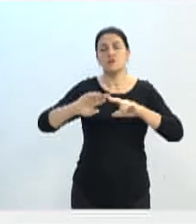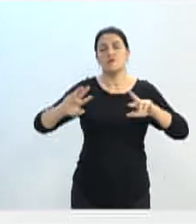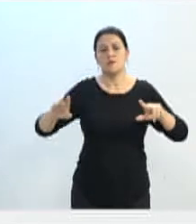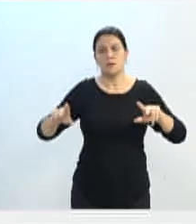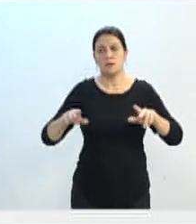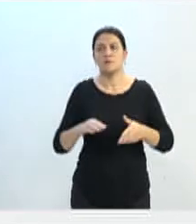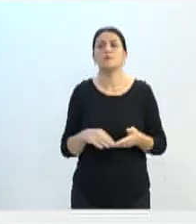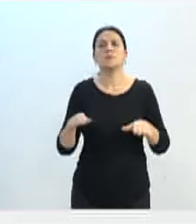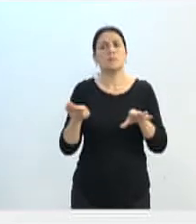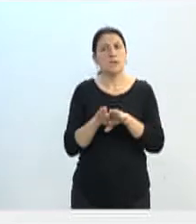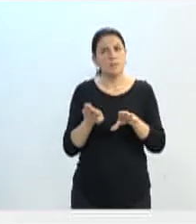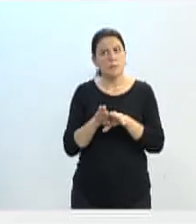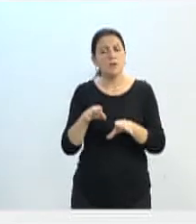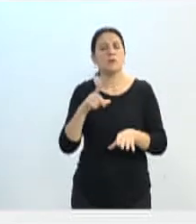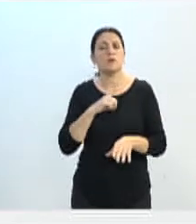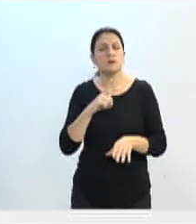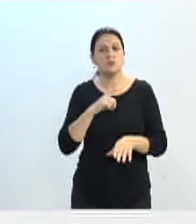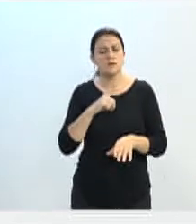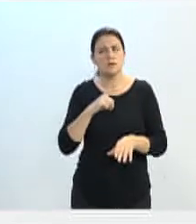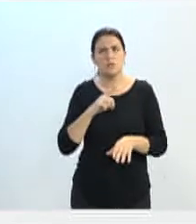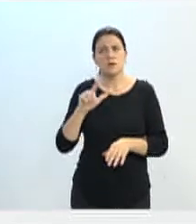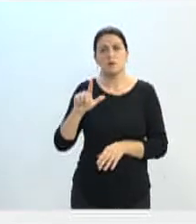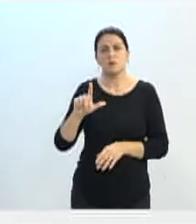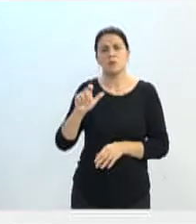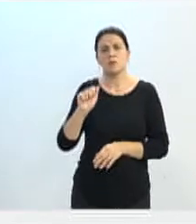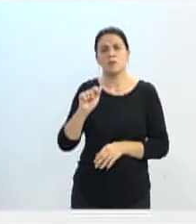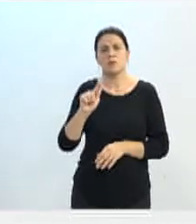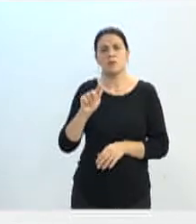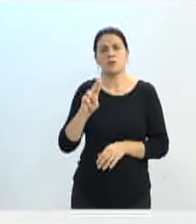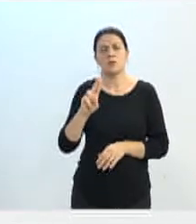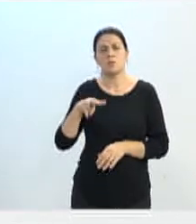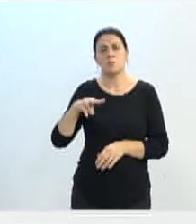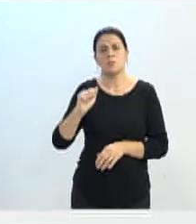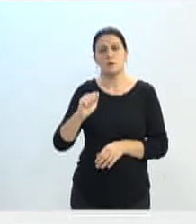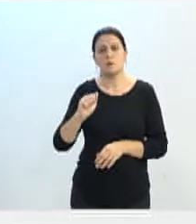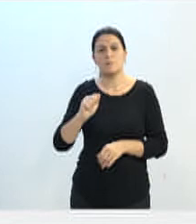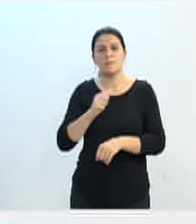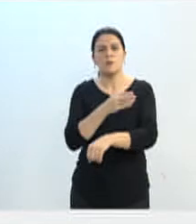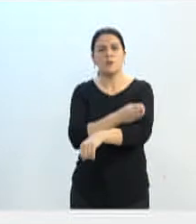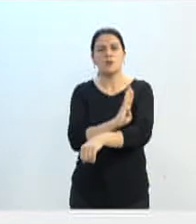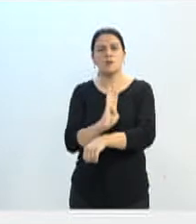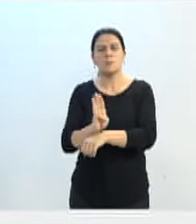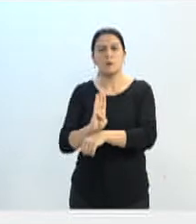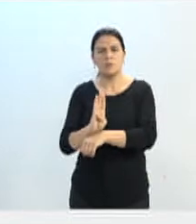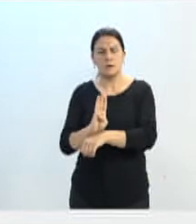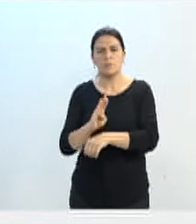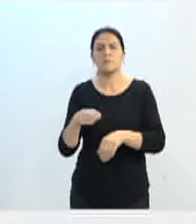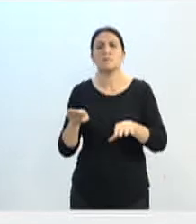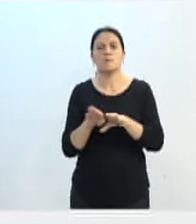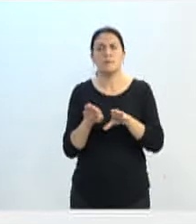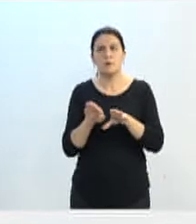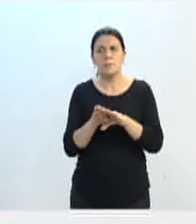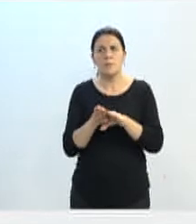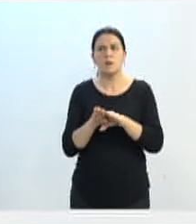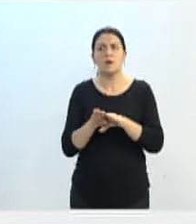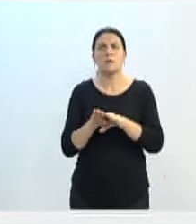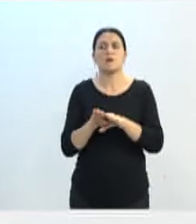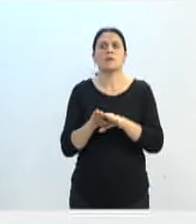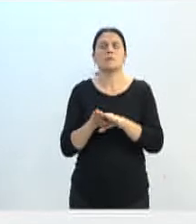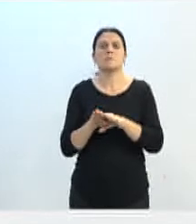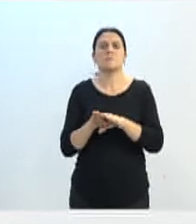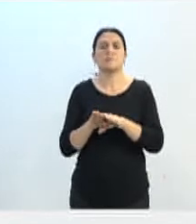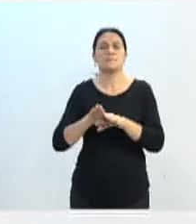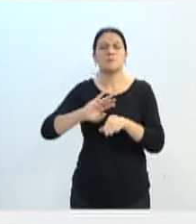ainda, em Laguna também, Ciências da Religião, Tubarão também, Ciências da Religião, Filosofia em Jaraguá do Sul,